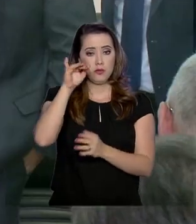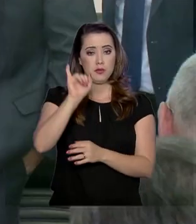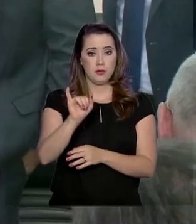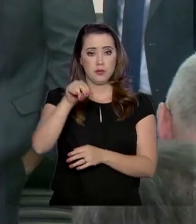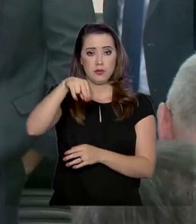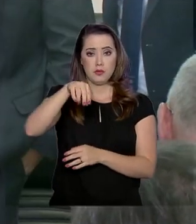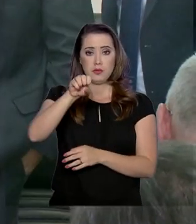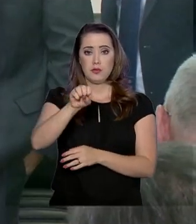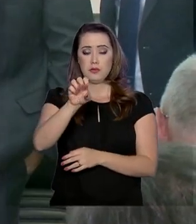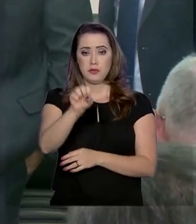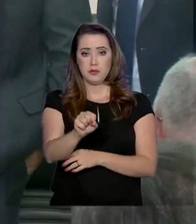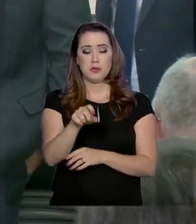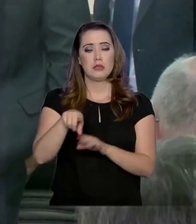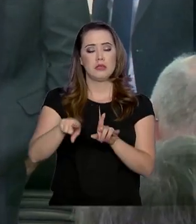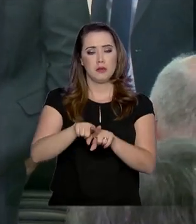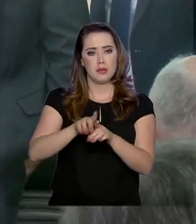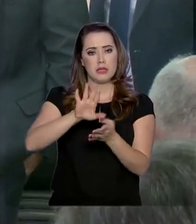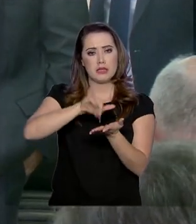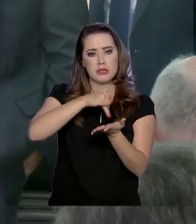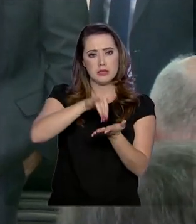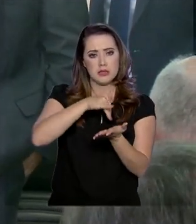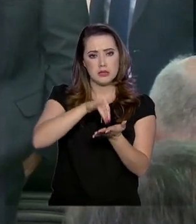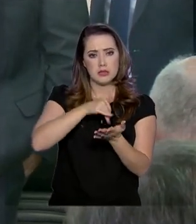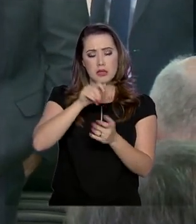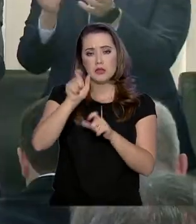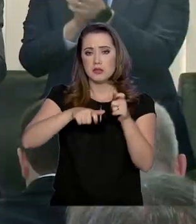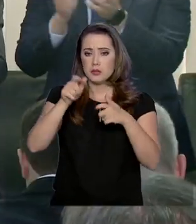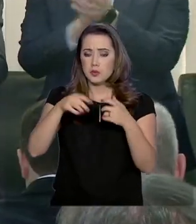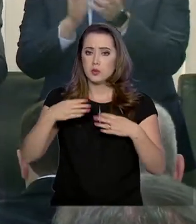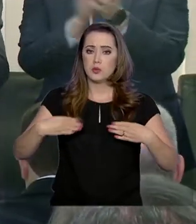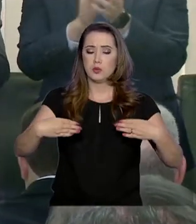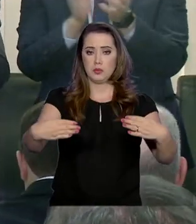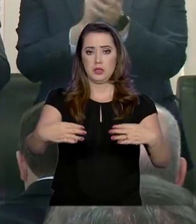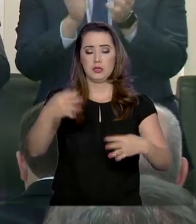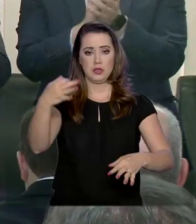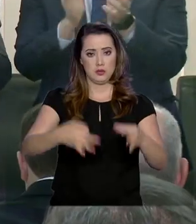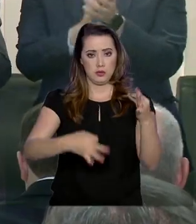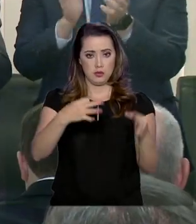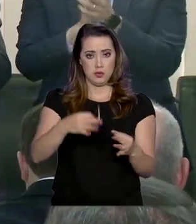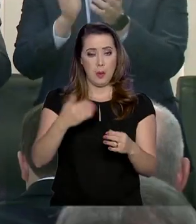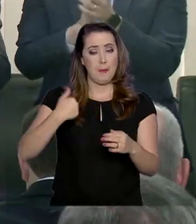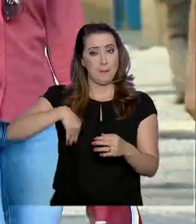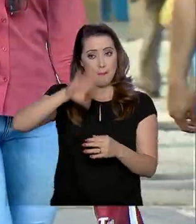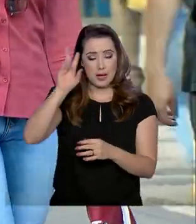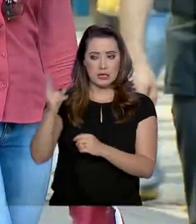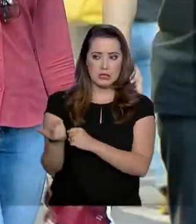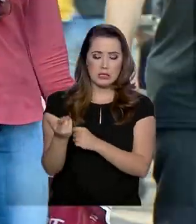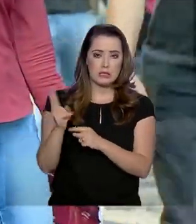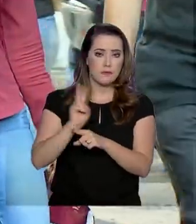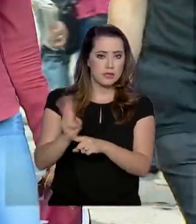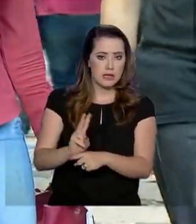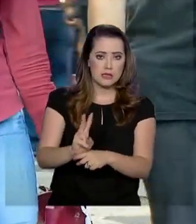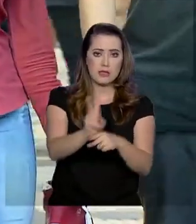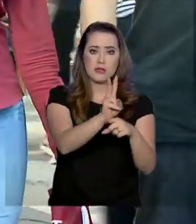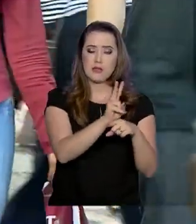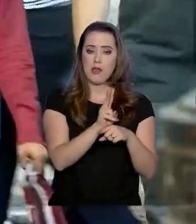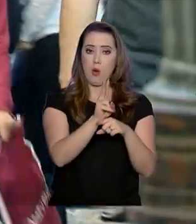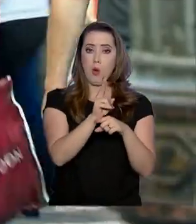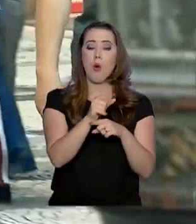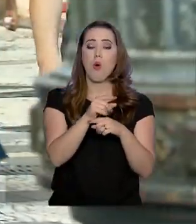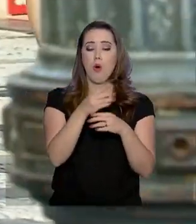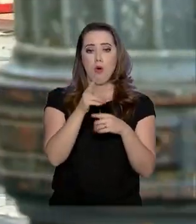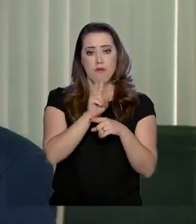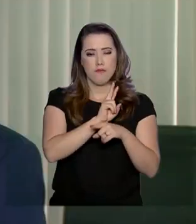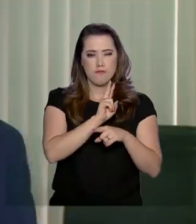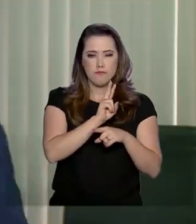e a Secretaria do Consumidor do Ministério da Justiça vai intensificar a fiscalização para garantir que a regra seja